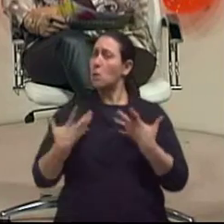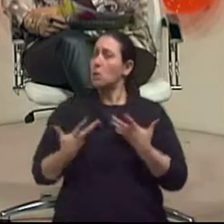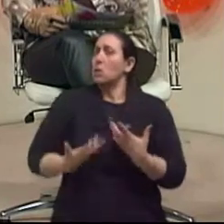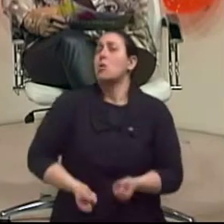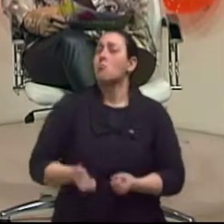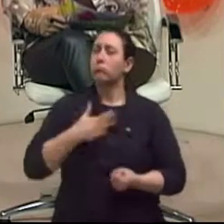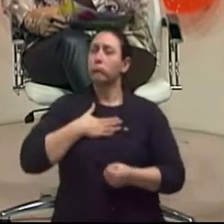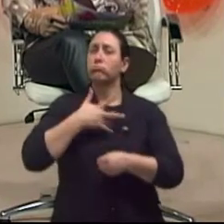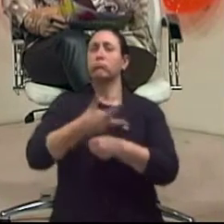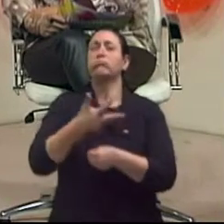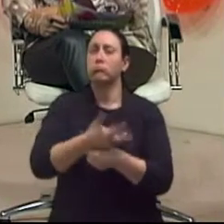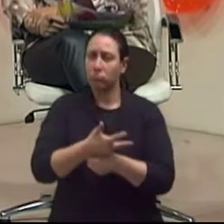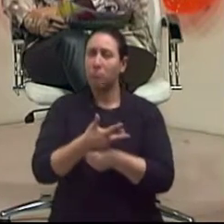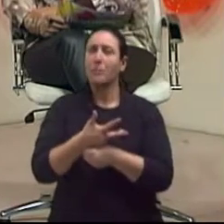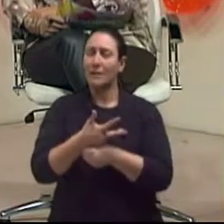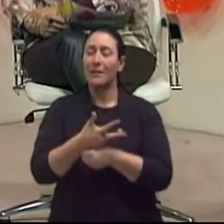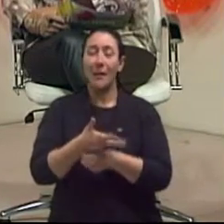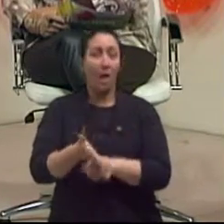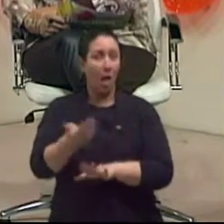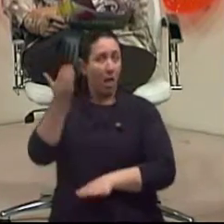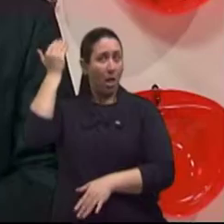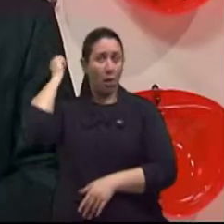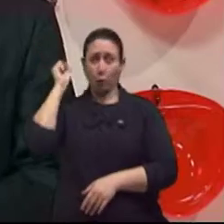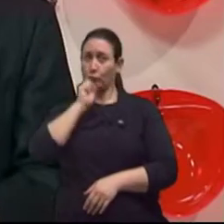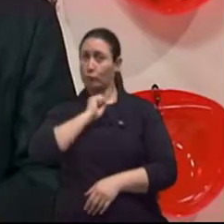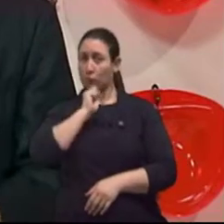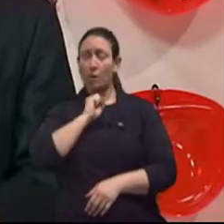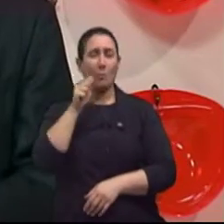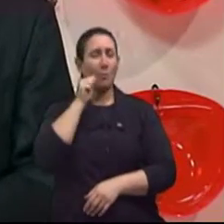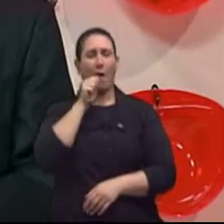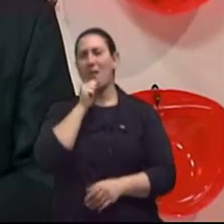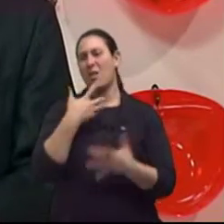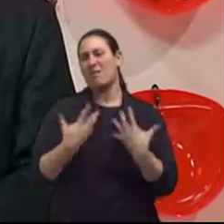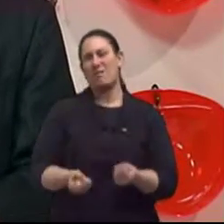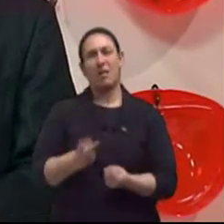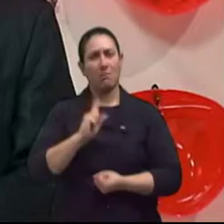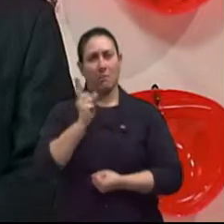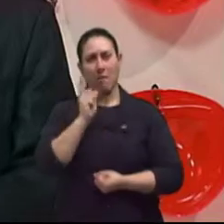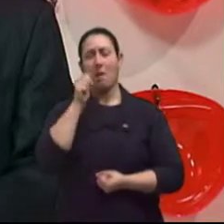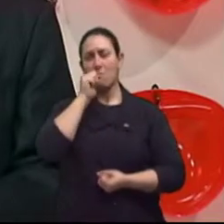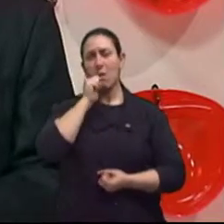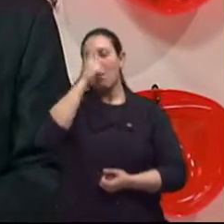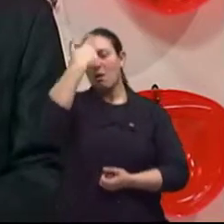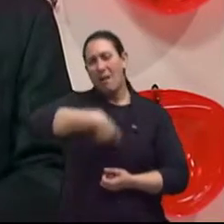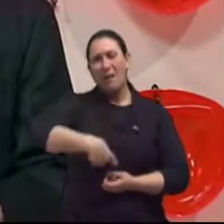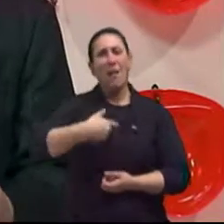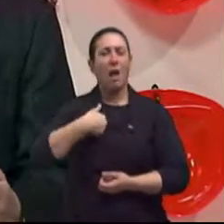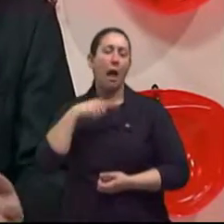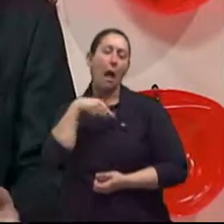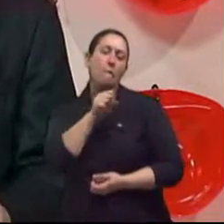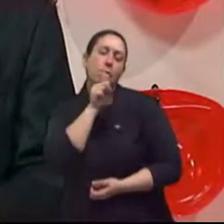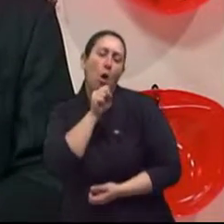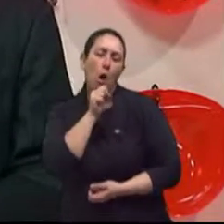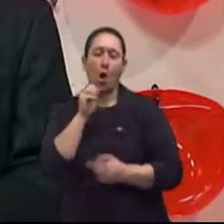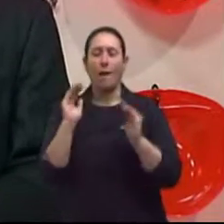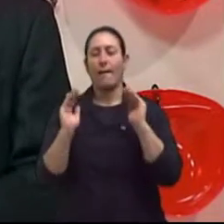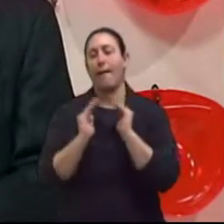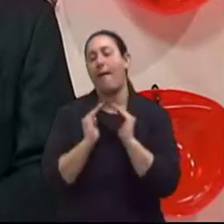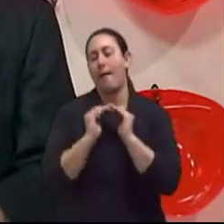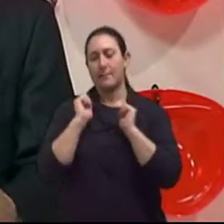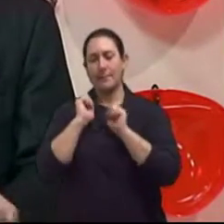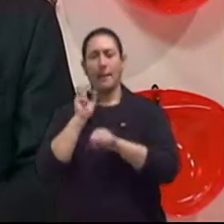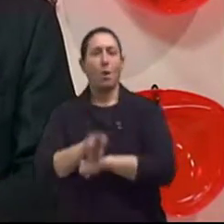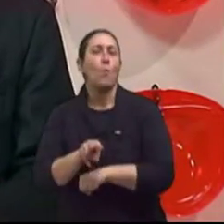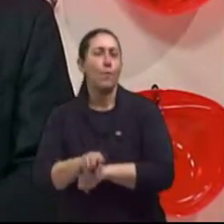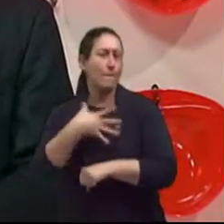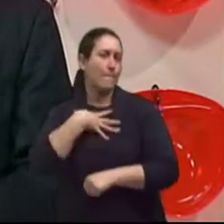envelhecimento. Antigamente, a mulher velha ficava mais reduzida ao papel só da avó em casa, fazendo